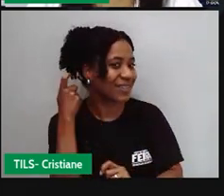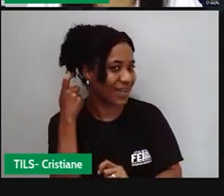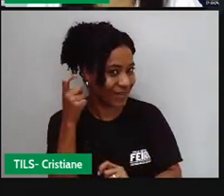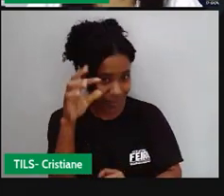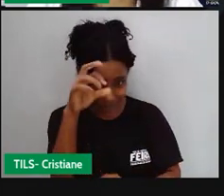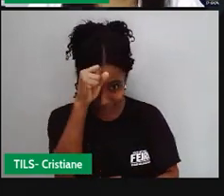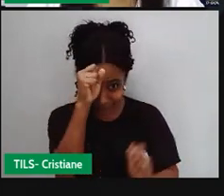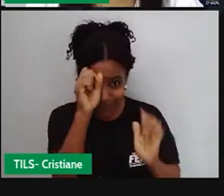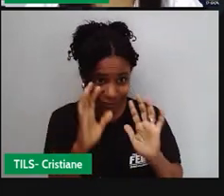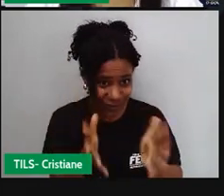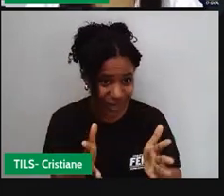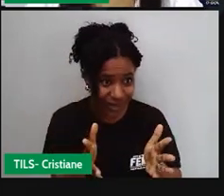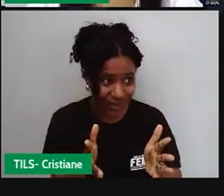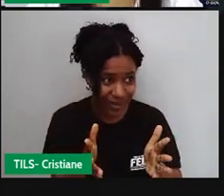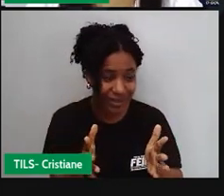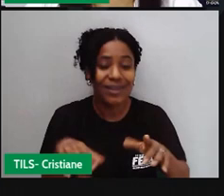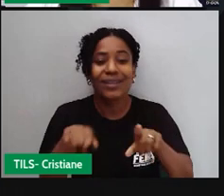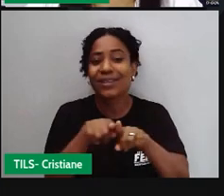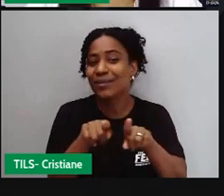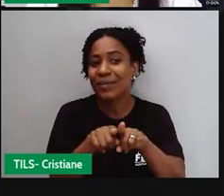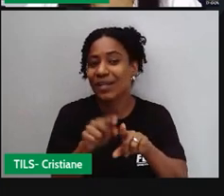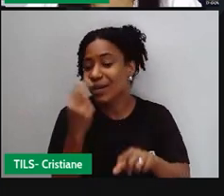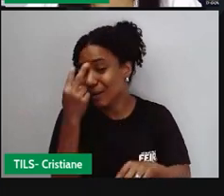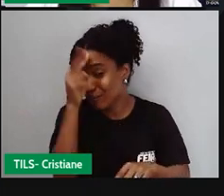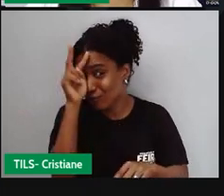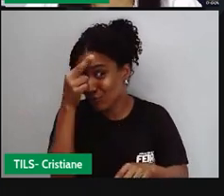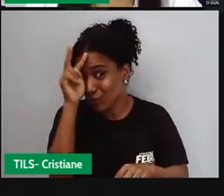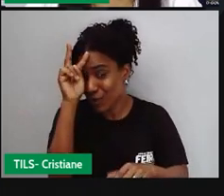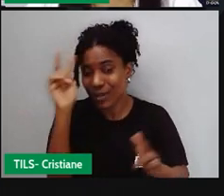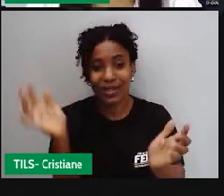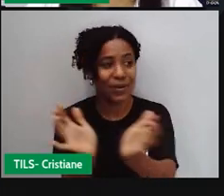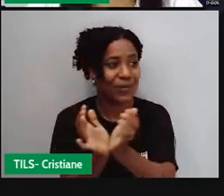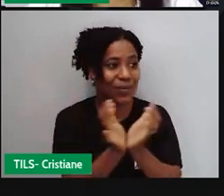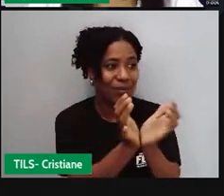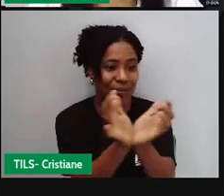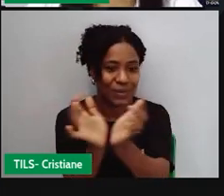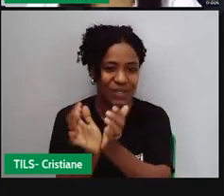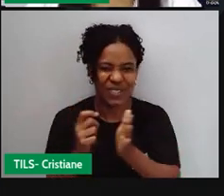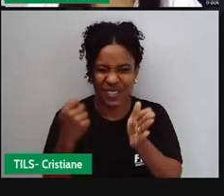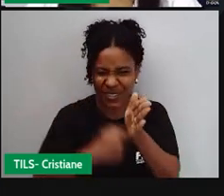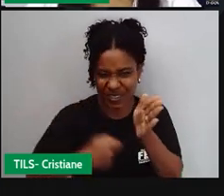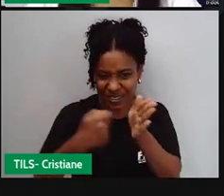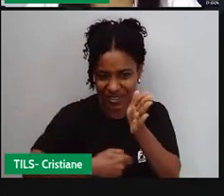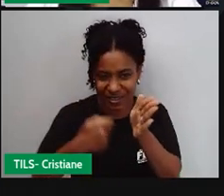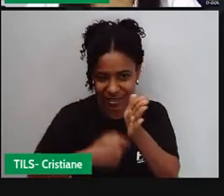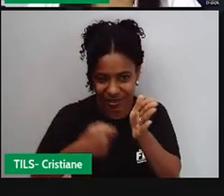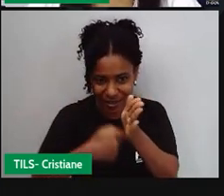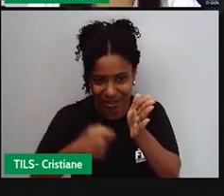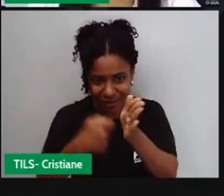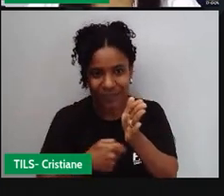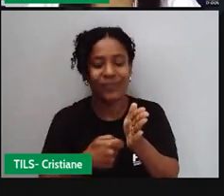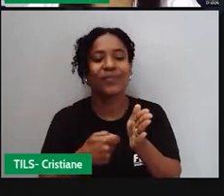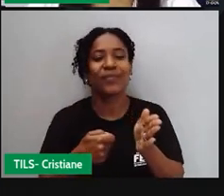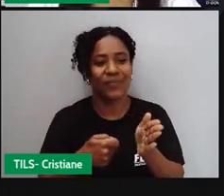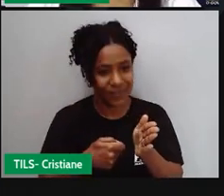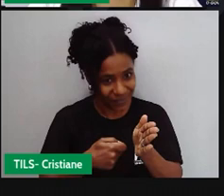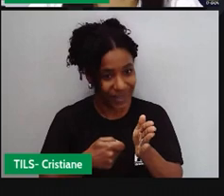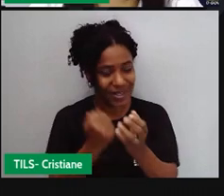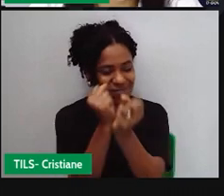da história, da formação dessas comunidades, como resistência, como forma de